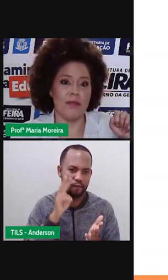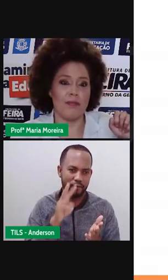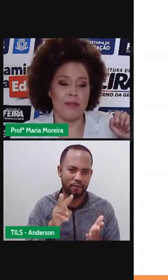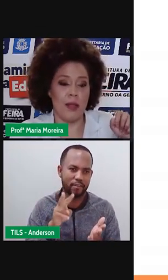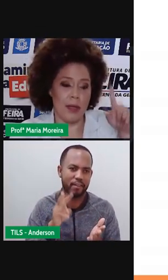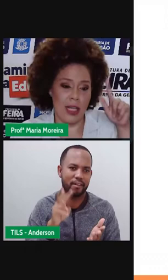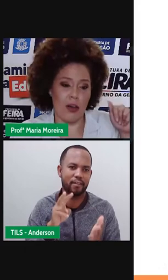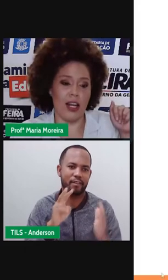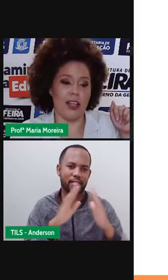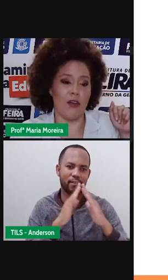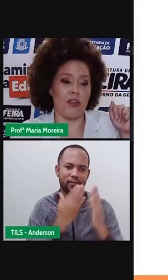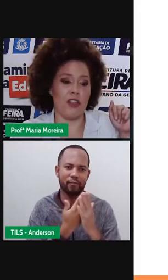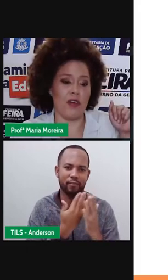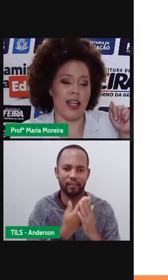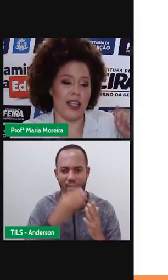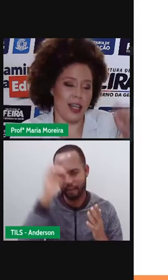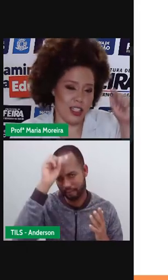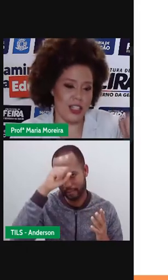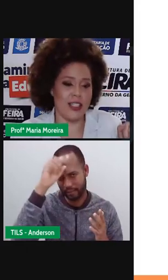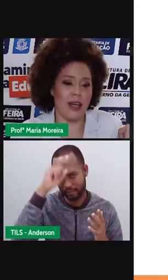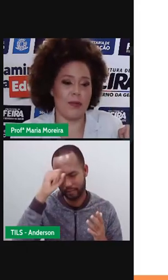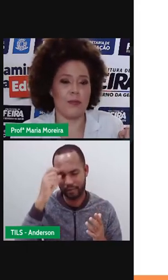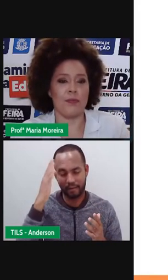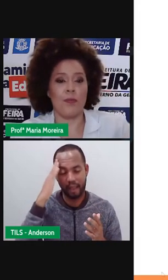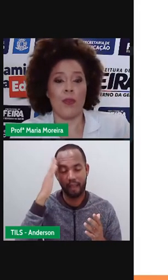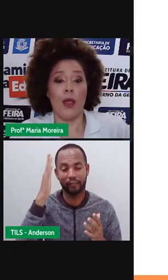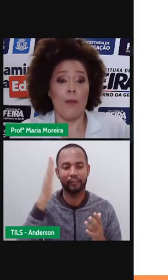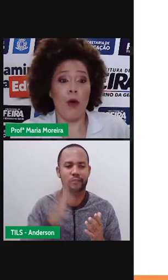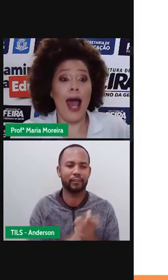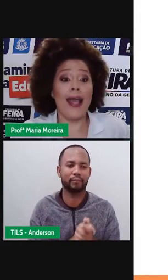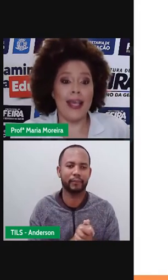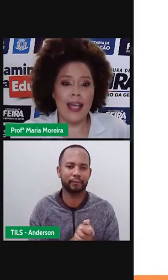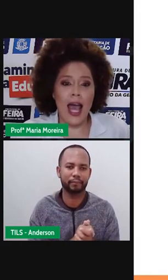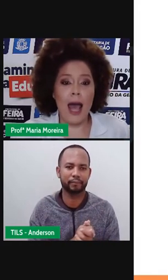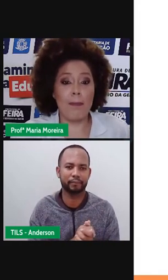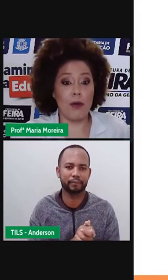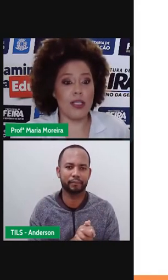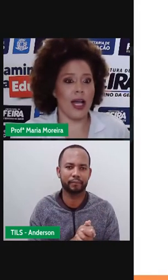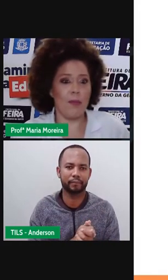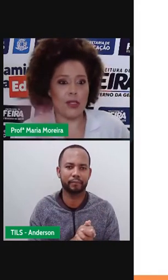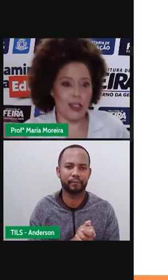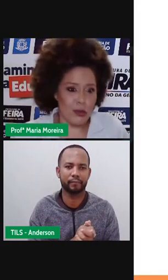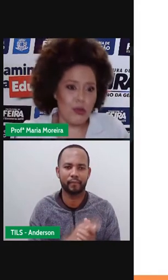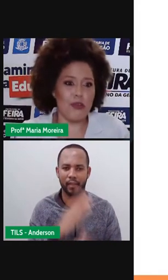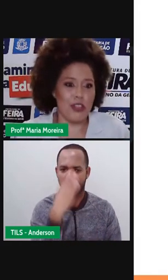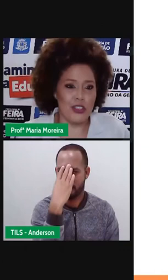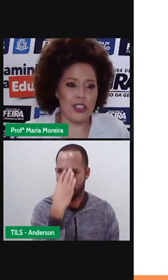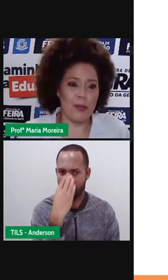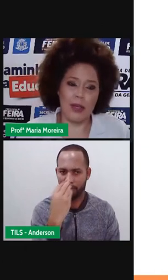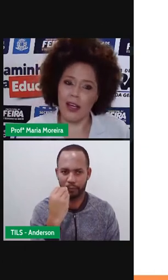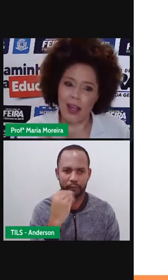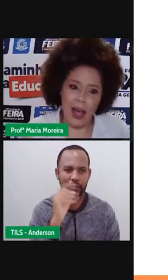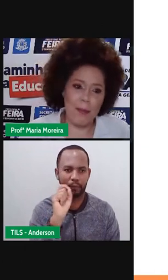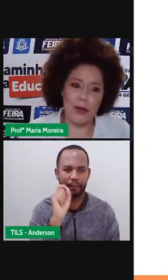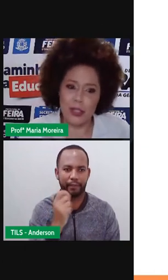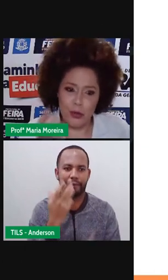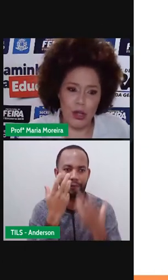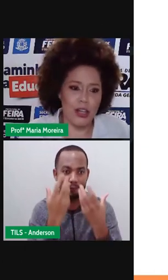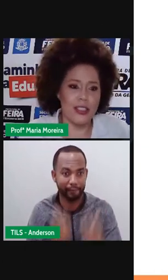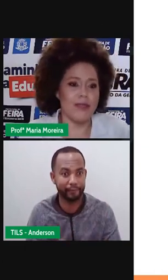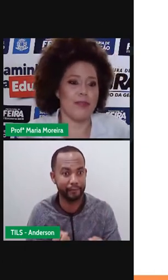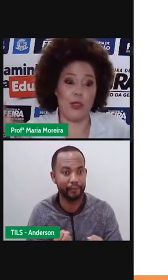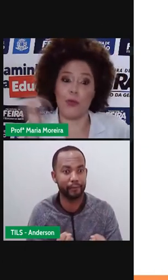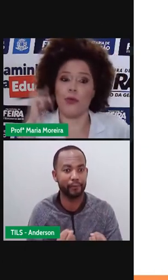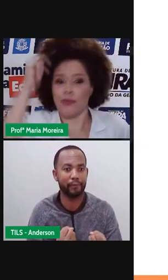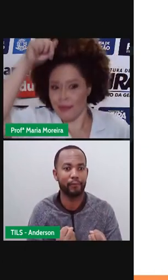saberia. Mas agora que ela está ouvindo a gente falar dela, ela já sabe. Bom, aí a raposa acabou aceitando o convite, né? Porque a raposa